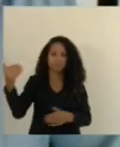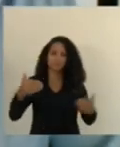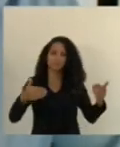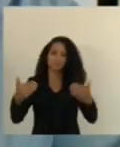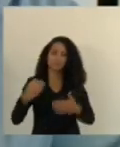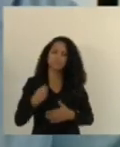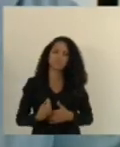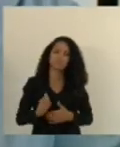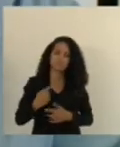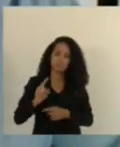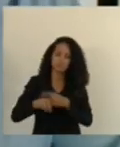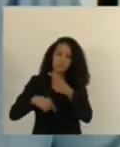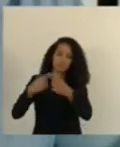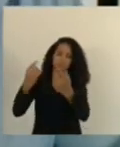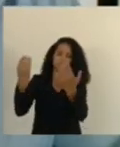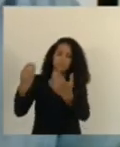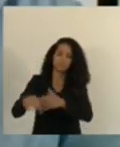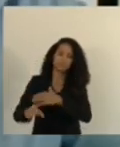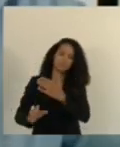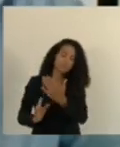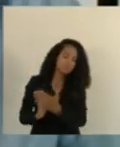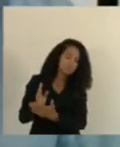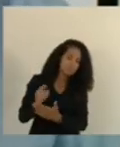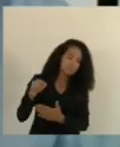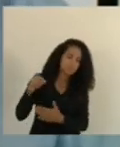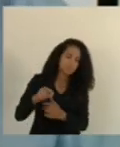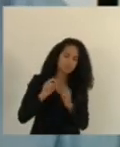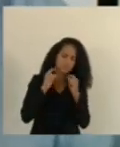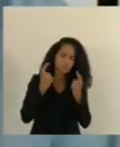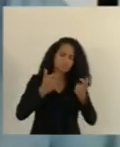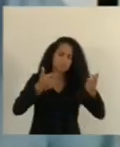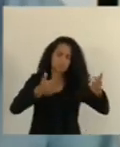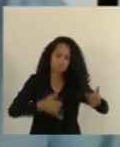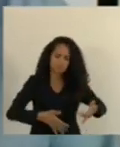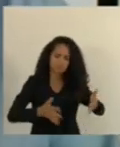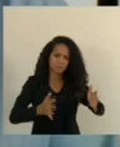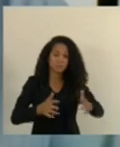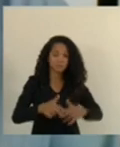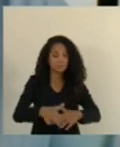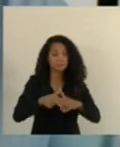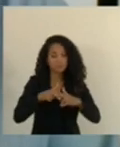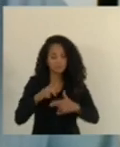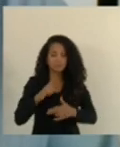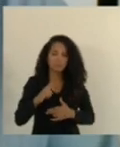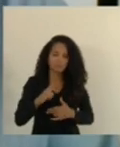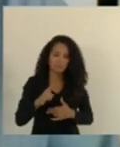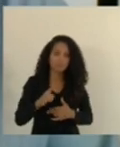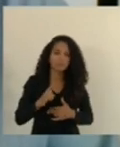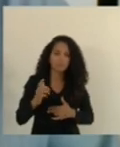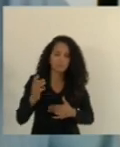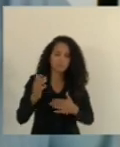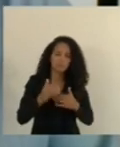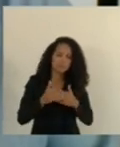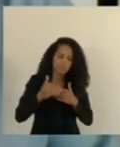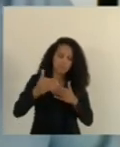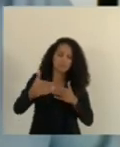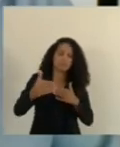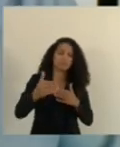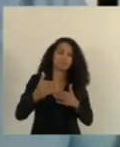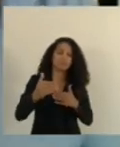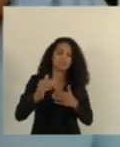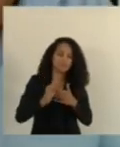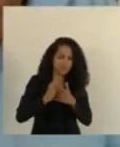concursos como esse que acontecendo na Assembleia e é exatamente isso que eu vi inclusive no caso da Assembleia tinha-se uma previsão orçamentária